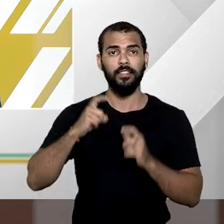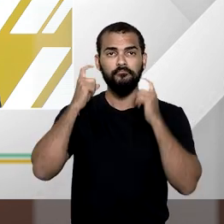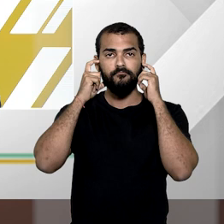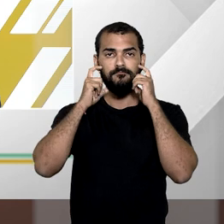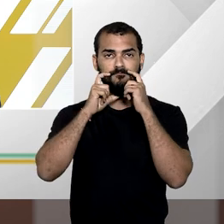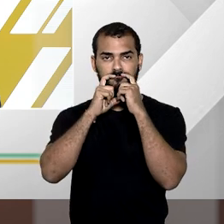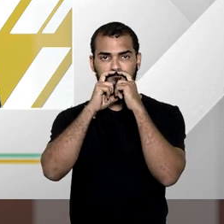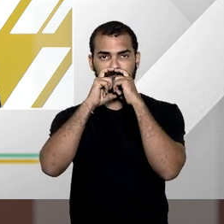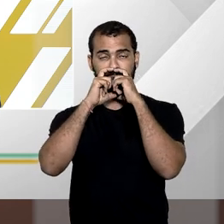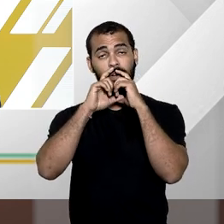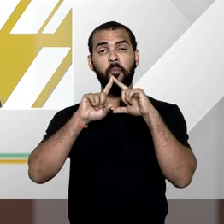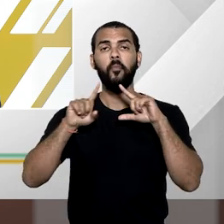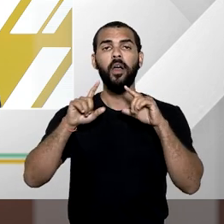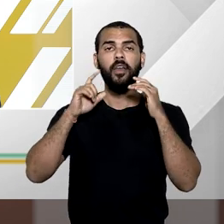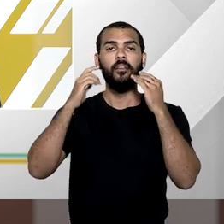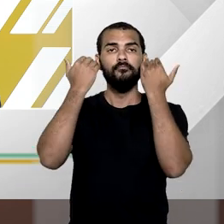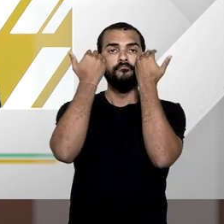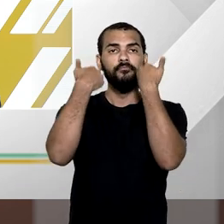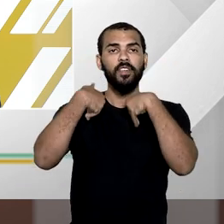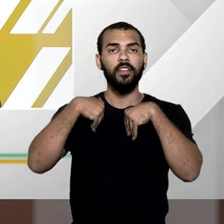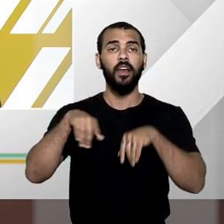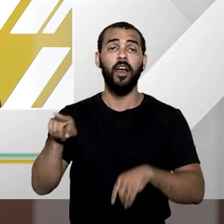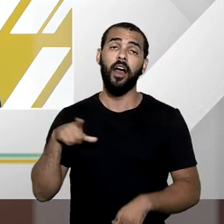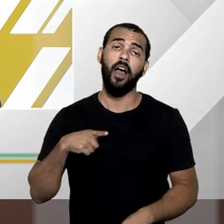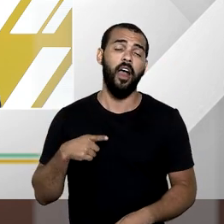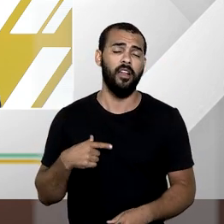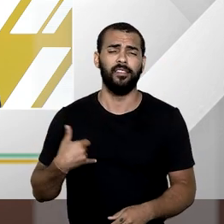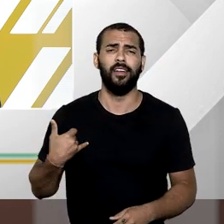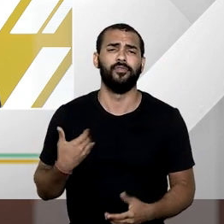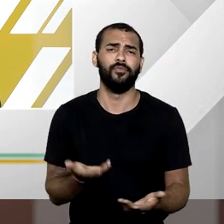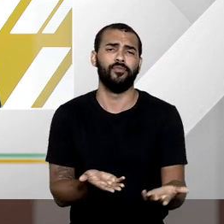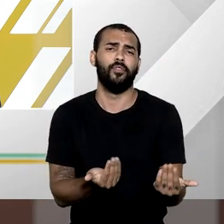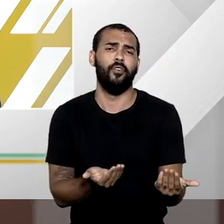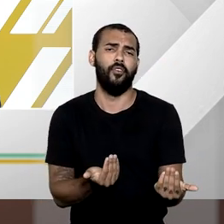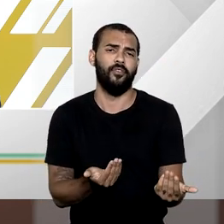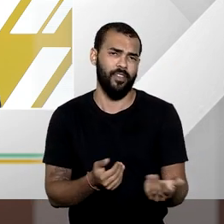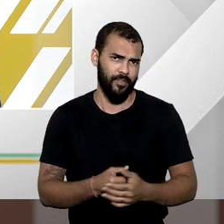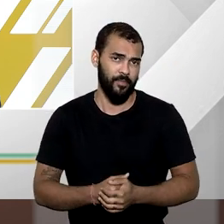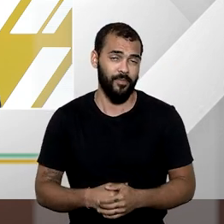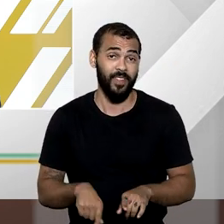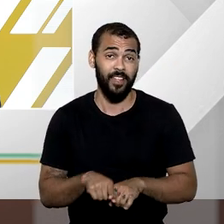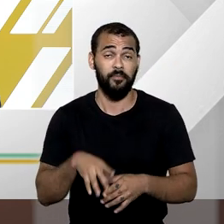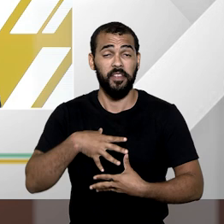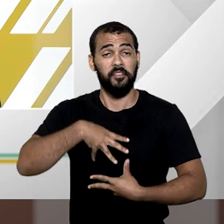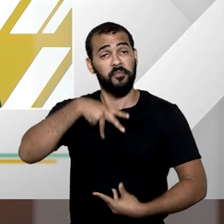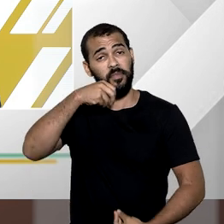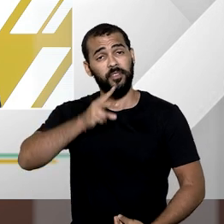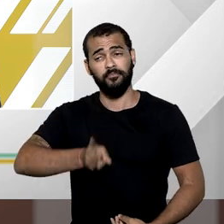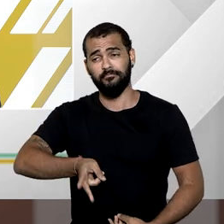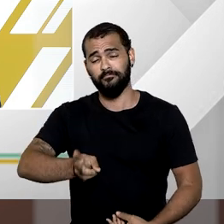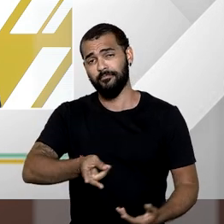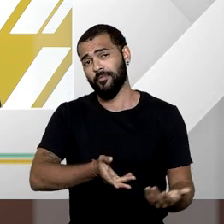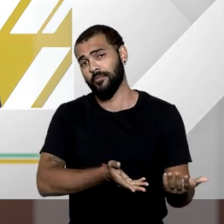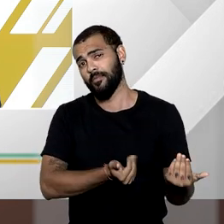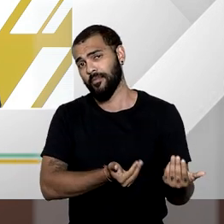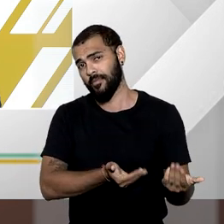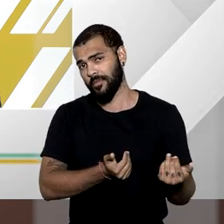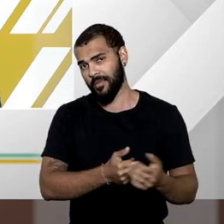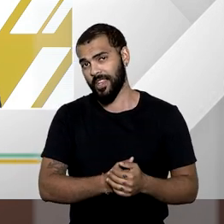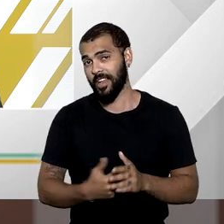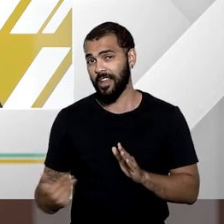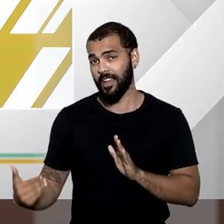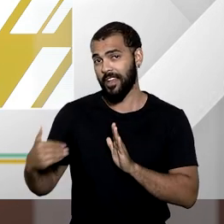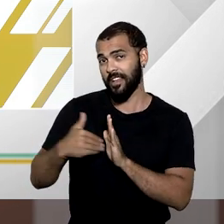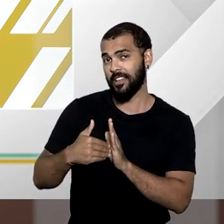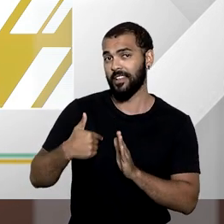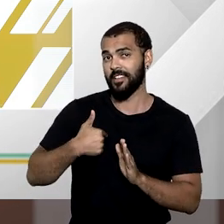barba, ele sem essa barba, ele é um garoto, é um jovem e de espírito será um jovem até que os dias, os meus